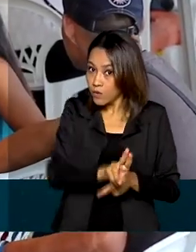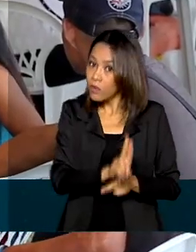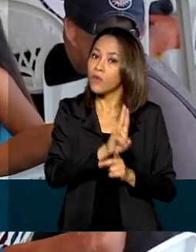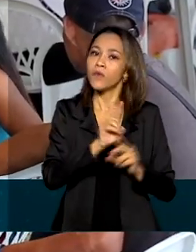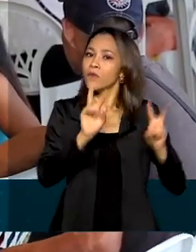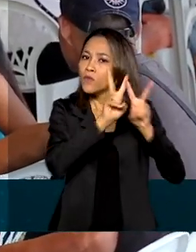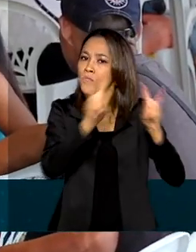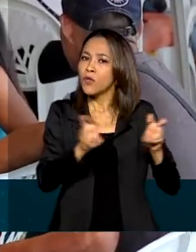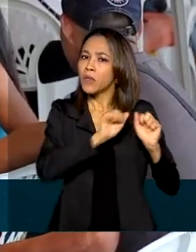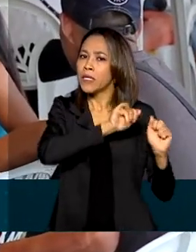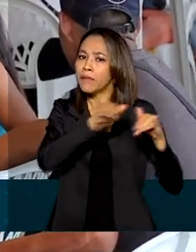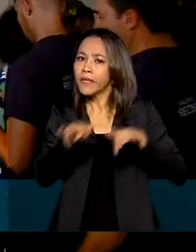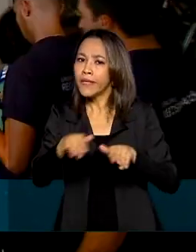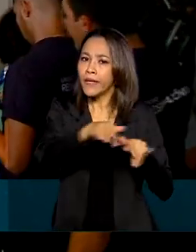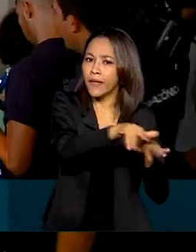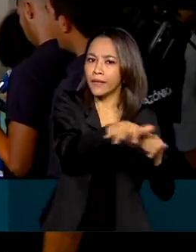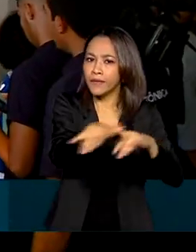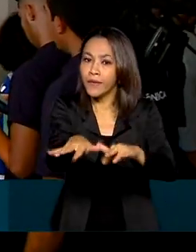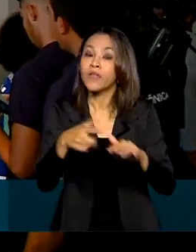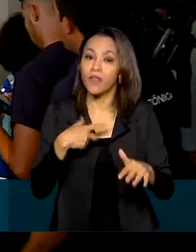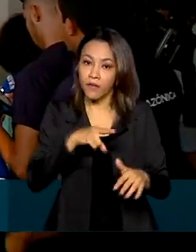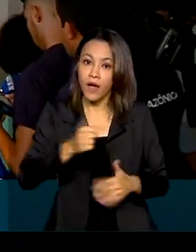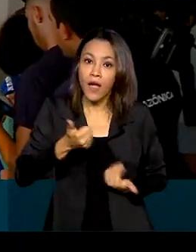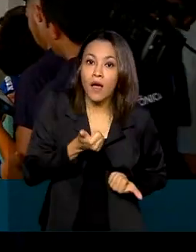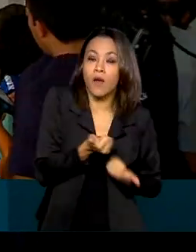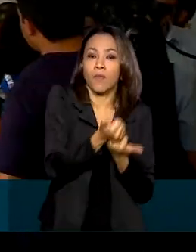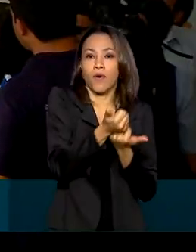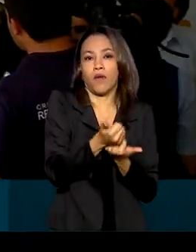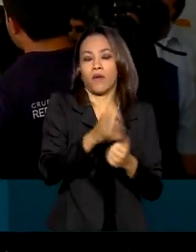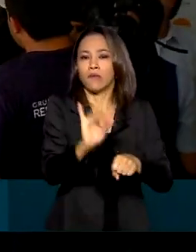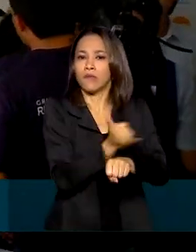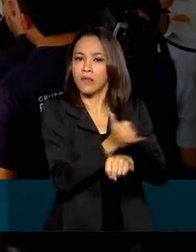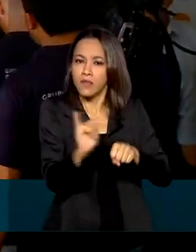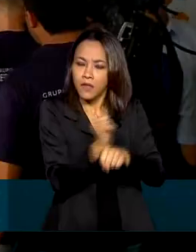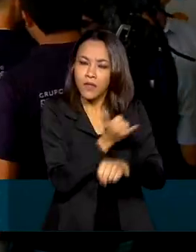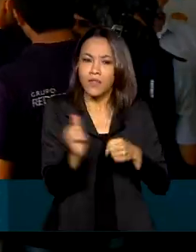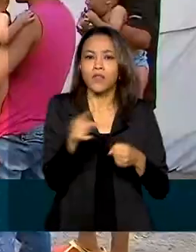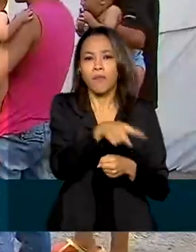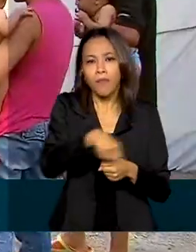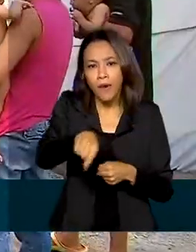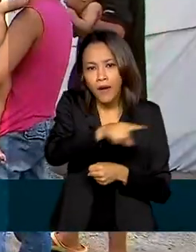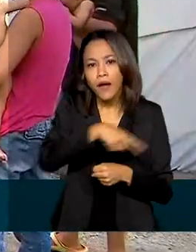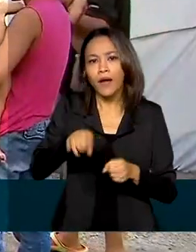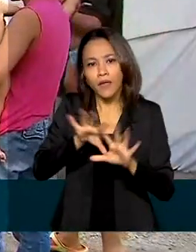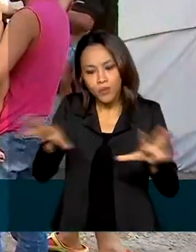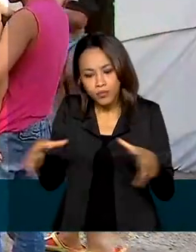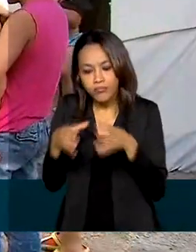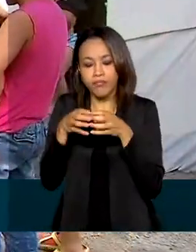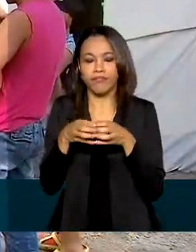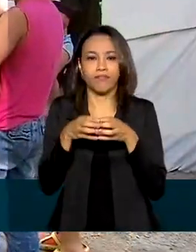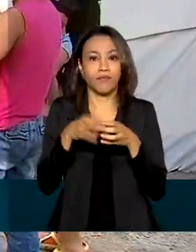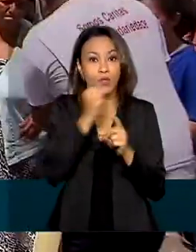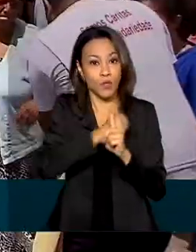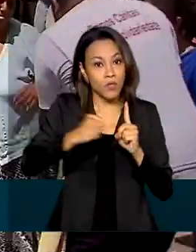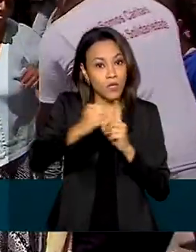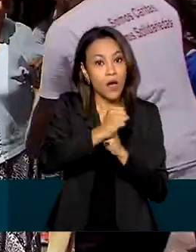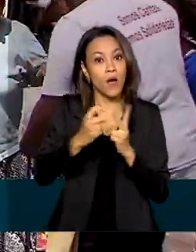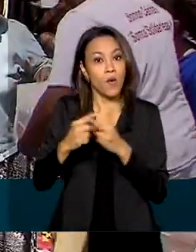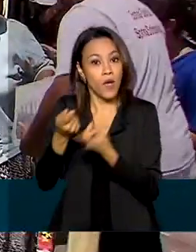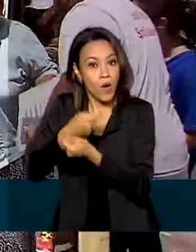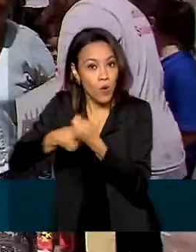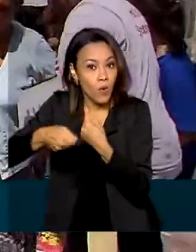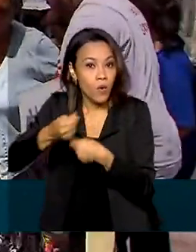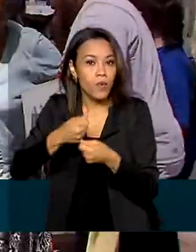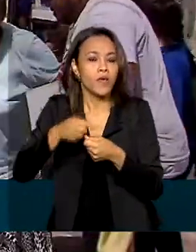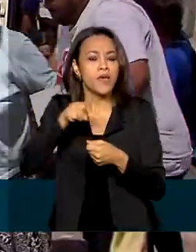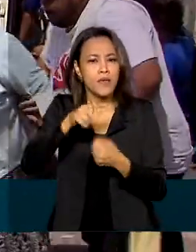que vai ampliar as ações de proteção e de integração socioeconômica. O acordo vai